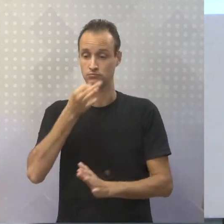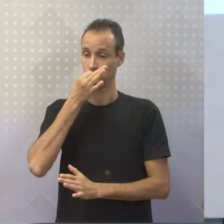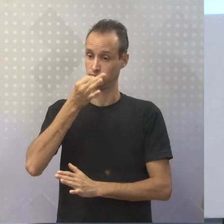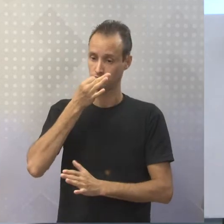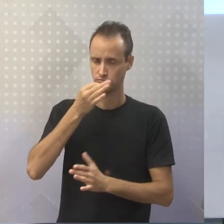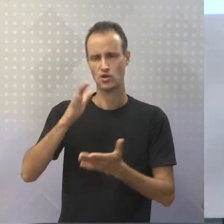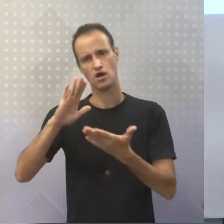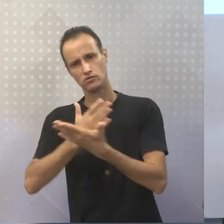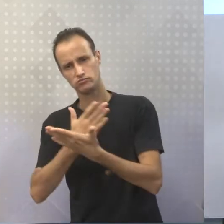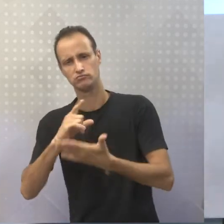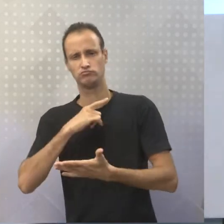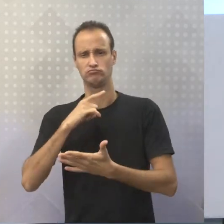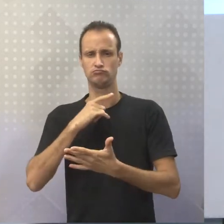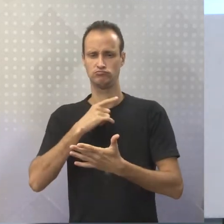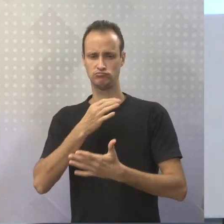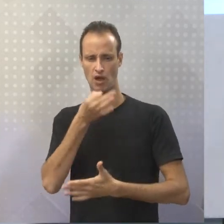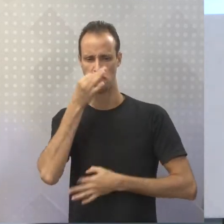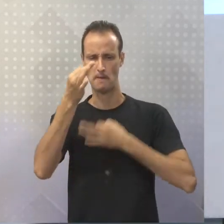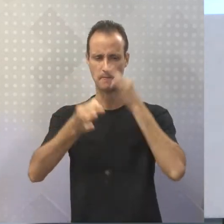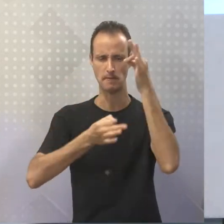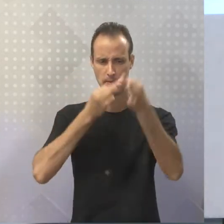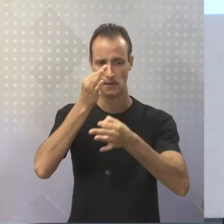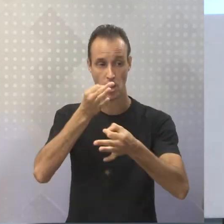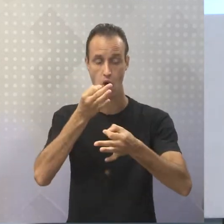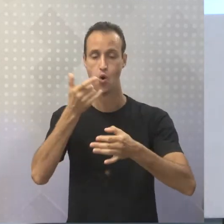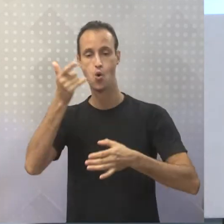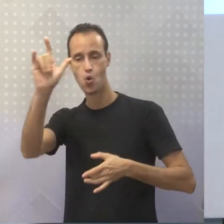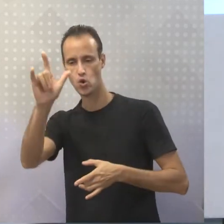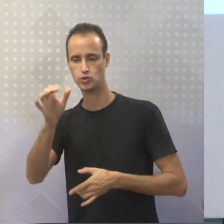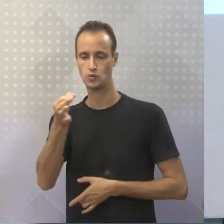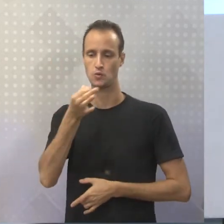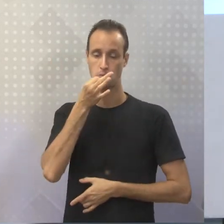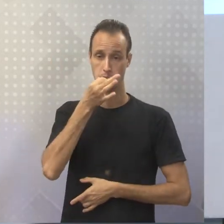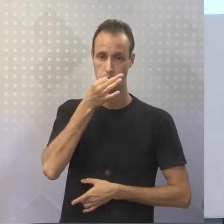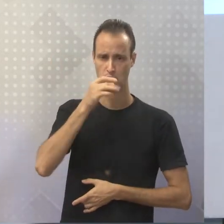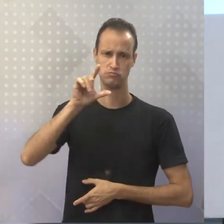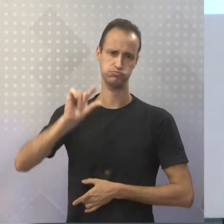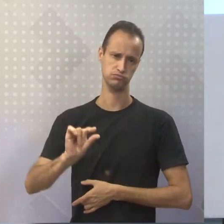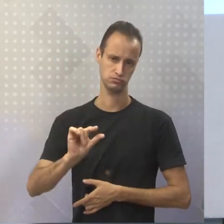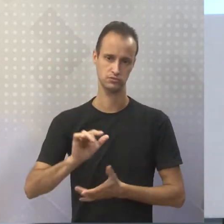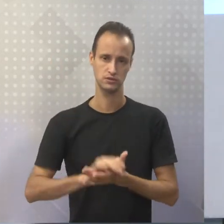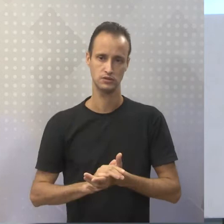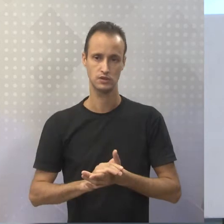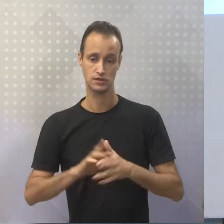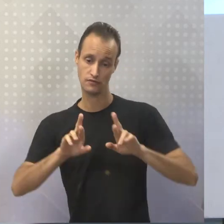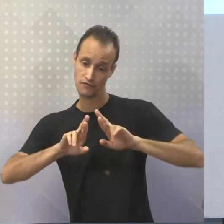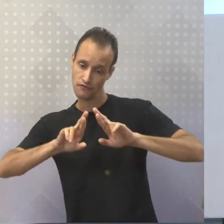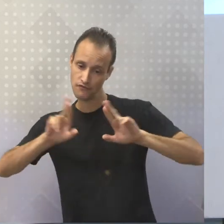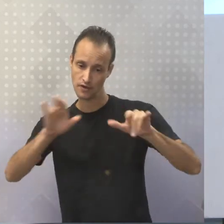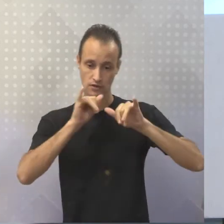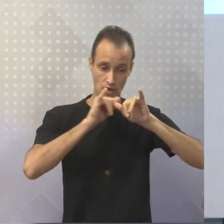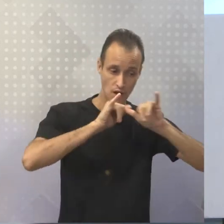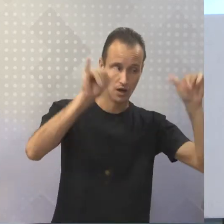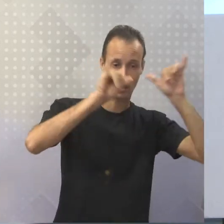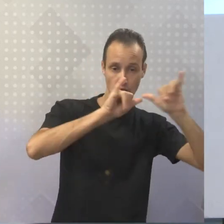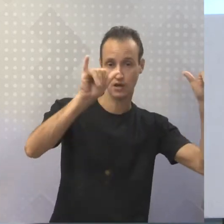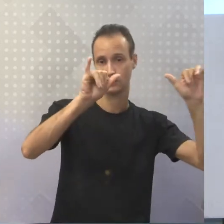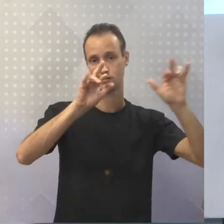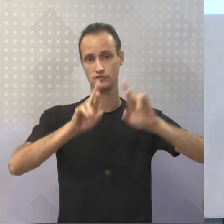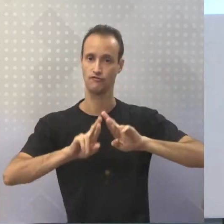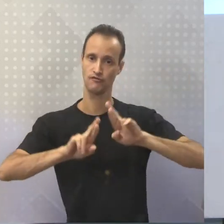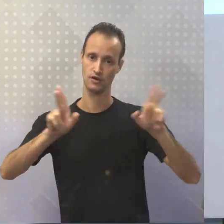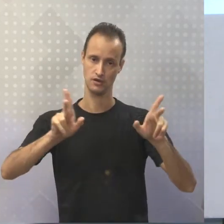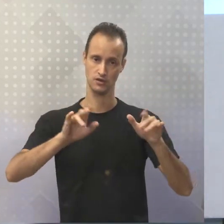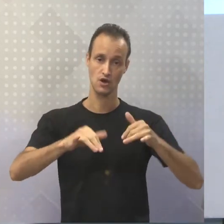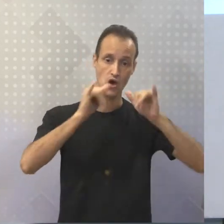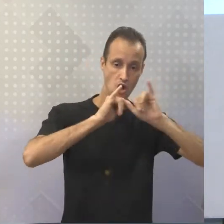Alguns em maior intensidade, outros em menor intensidade. Então, diferentemente da notícia, a notícia, ela não